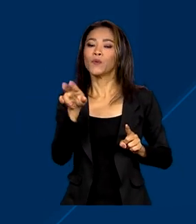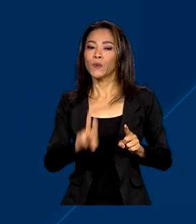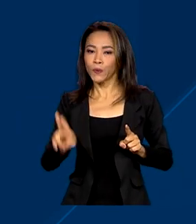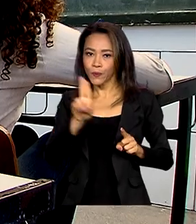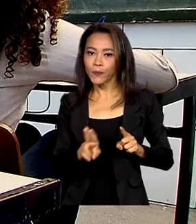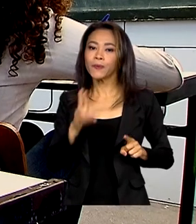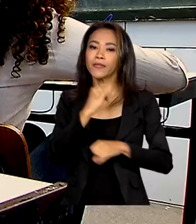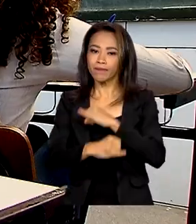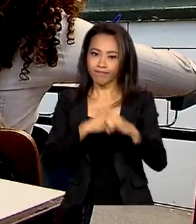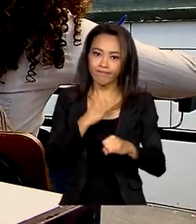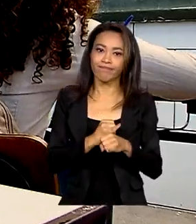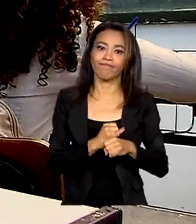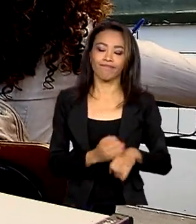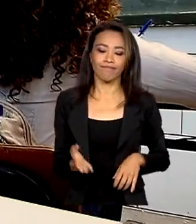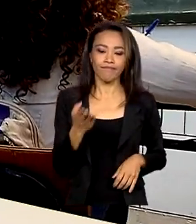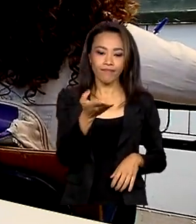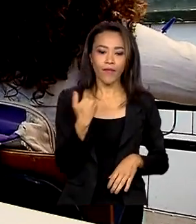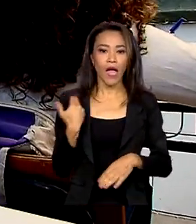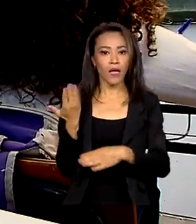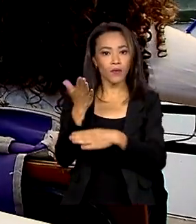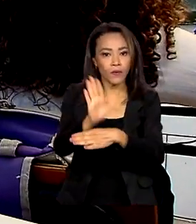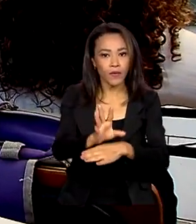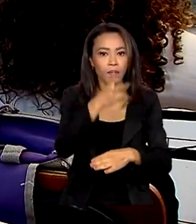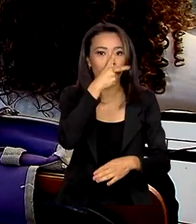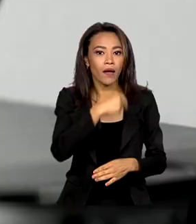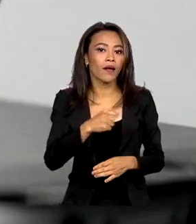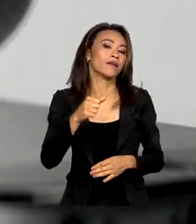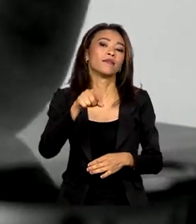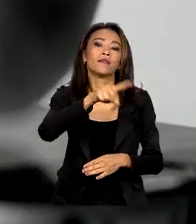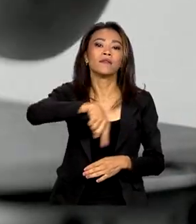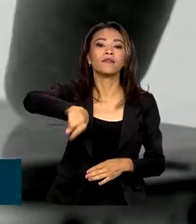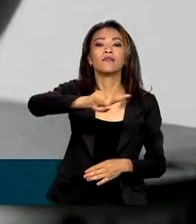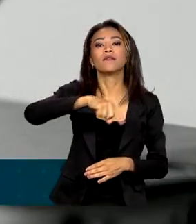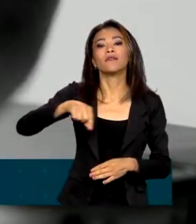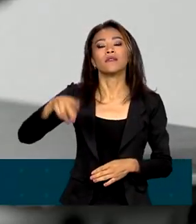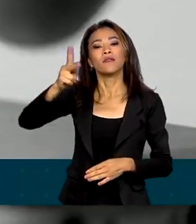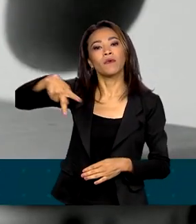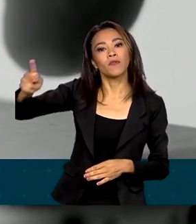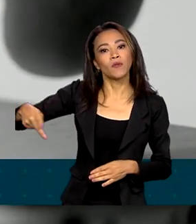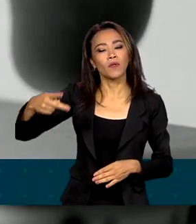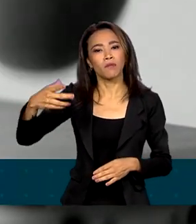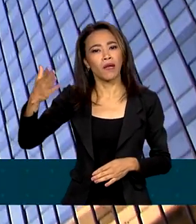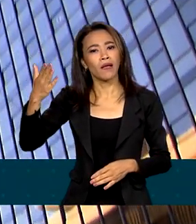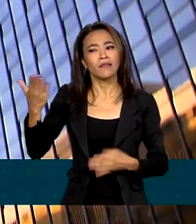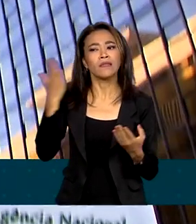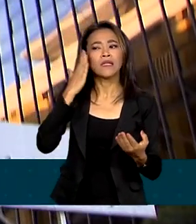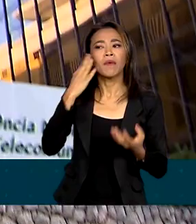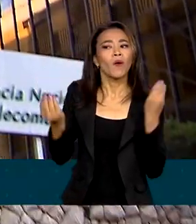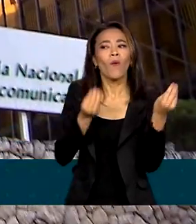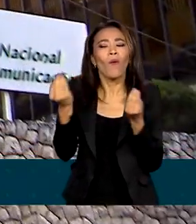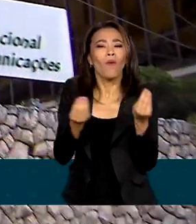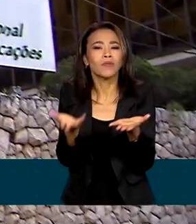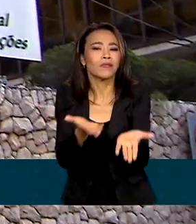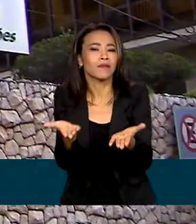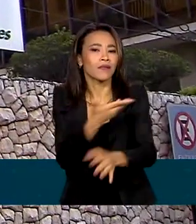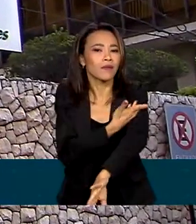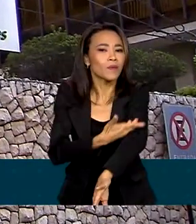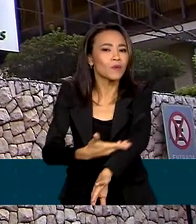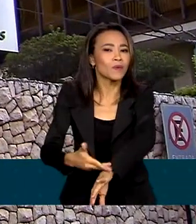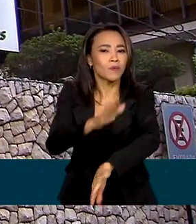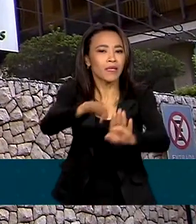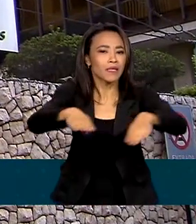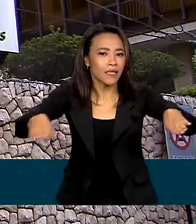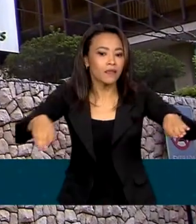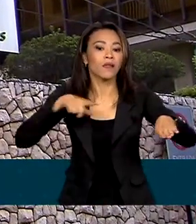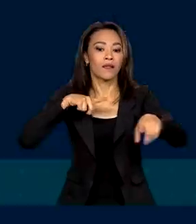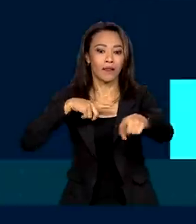a internet. Para ajudar pais e professores a lidar com os hábitos online das crianças, a Anatel lançou uma série de